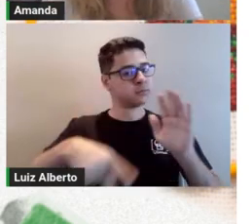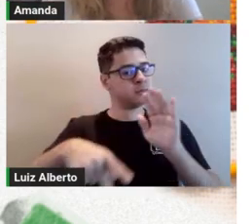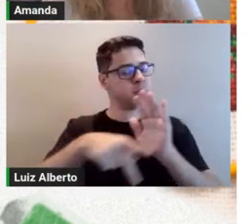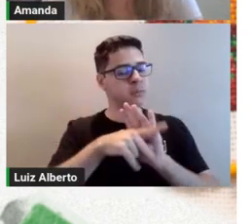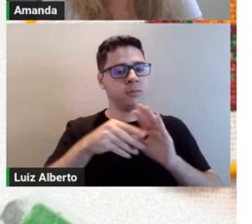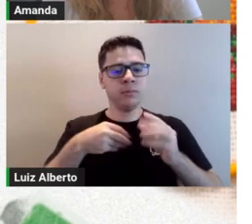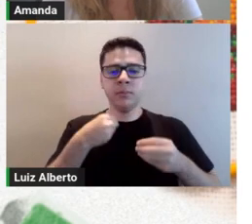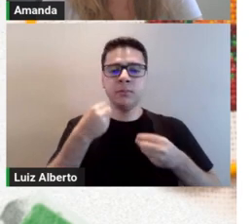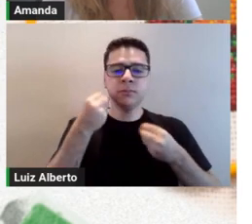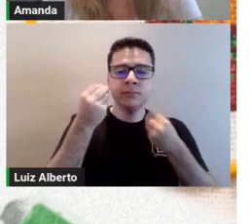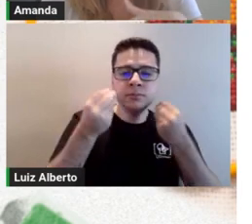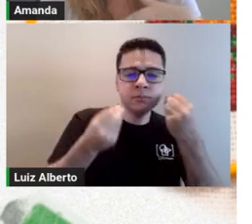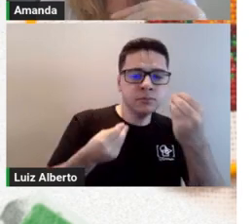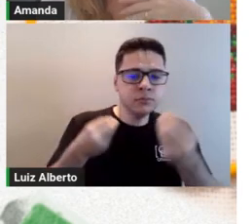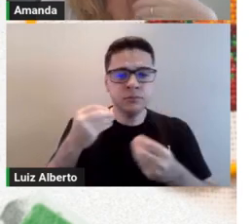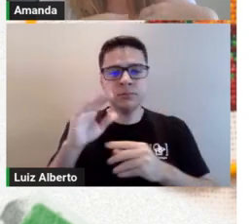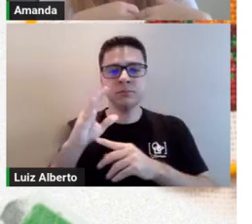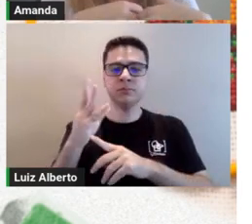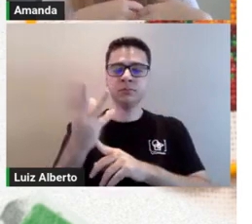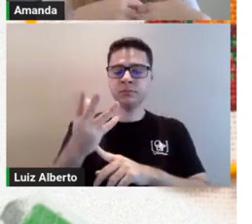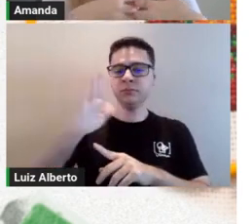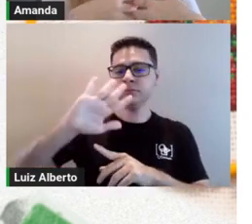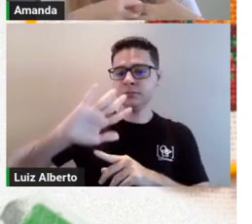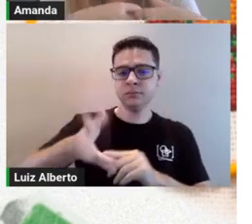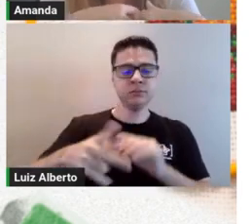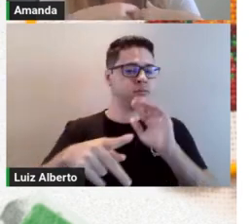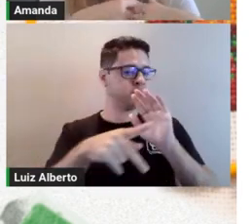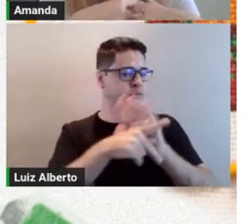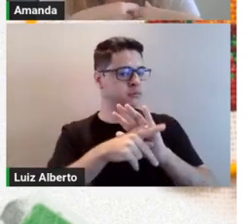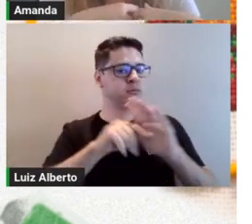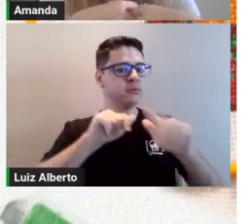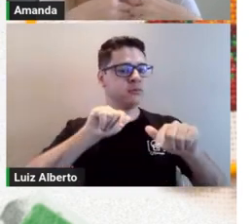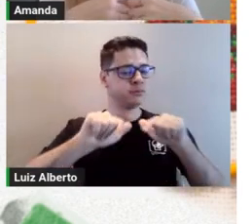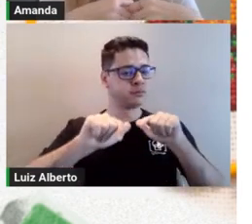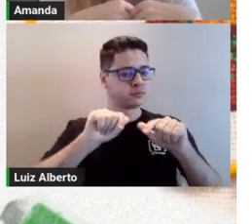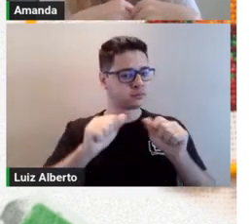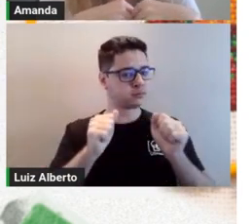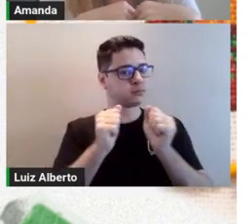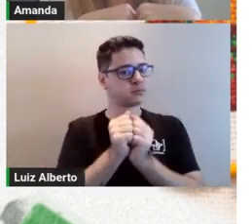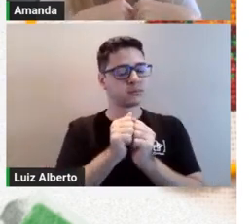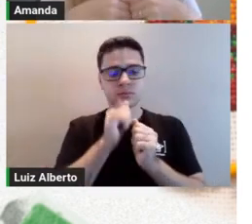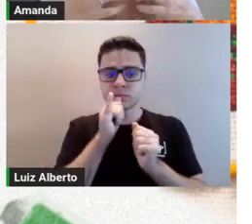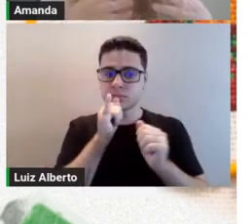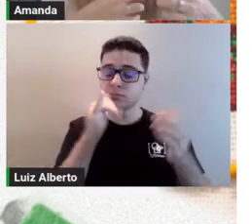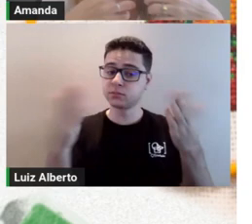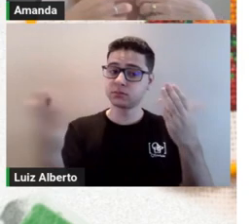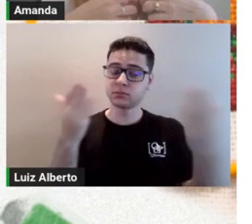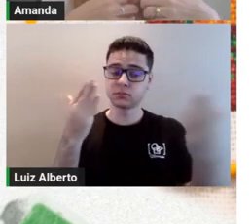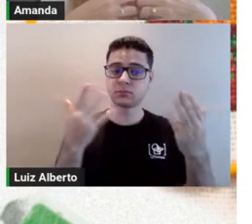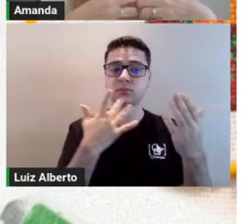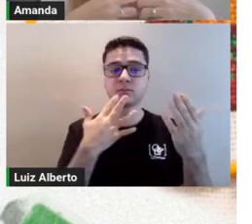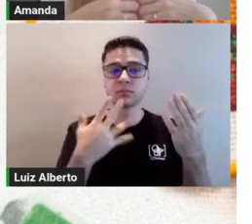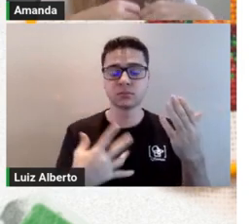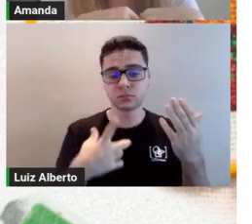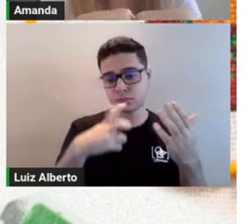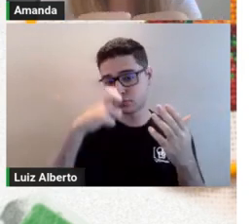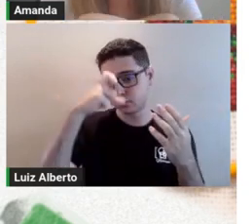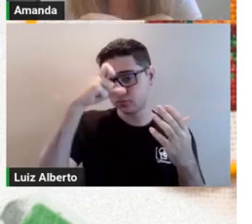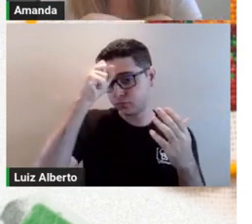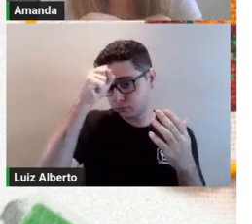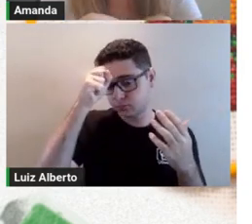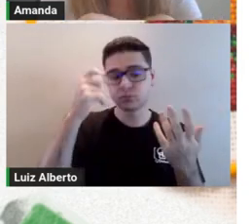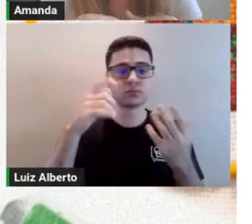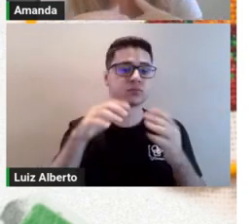como a gente vai ter determinados artistas que trabalham com contrastes de cores fortes, né? Um